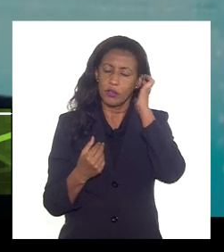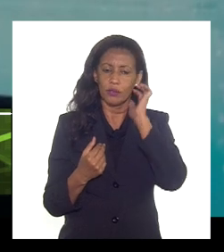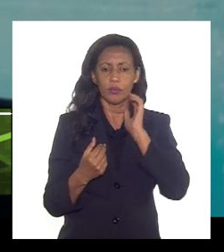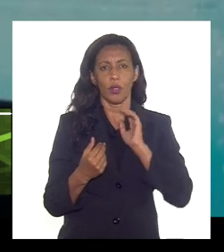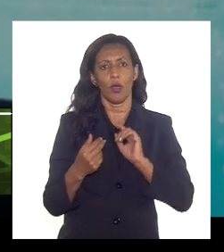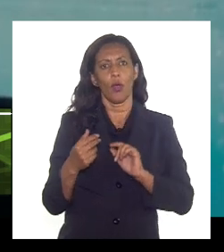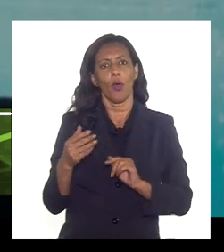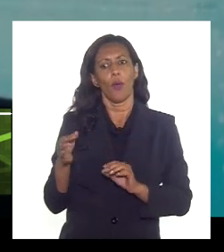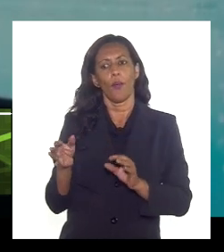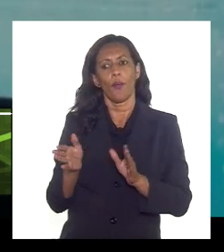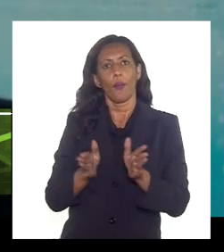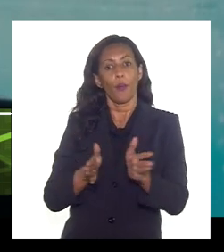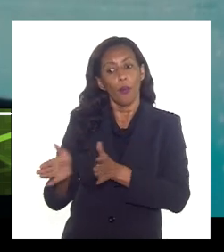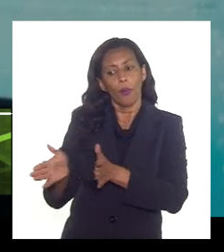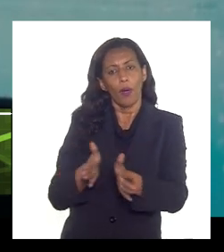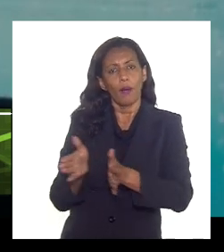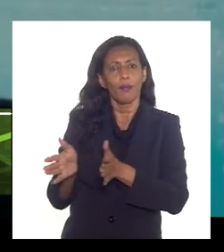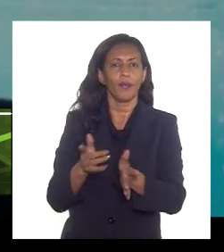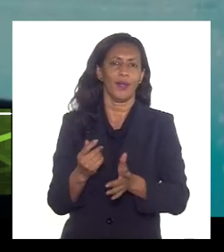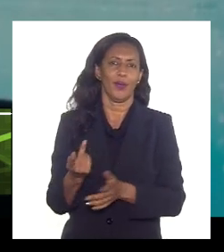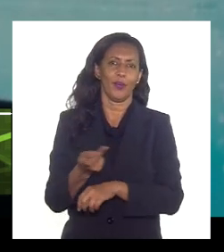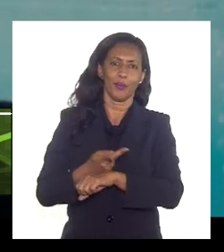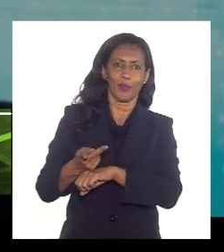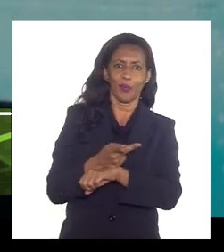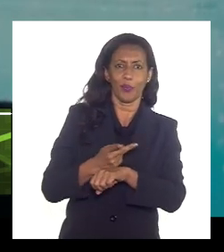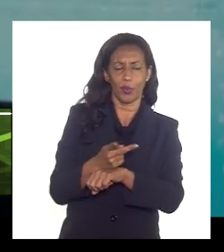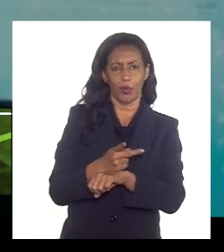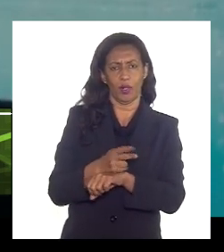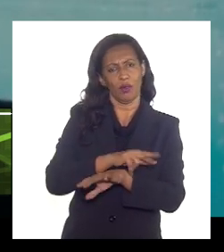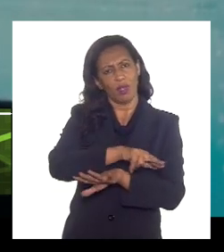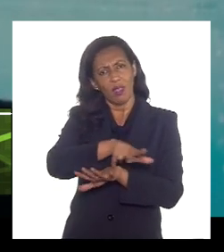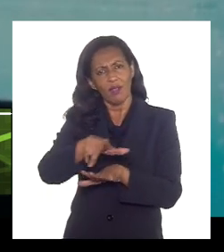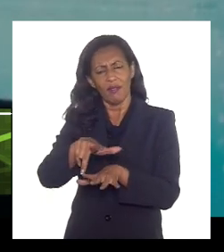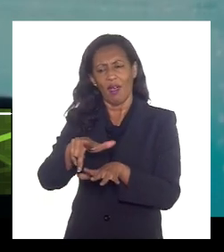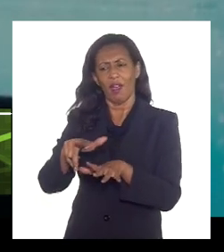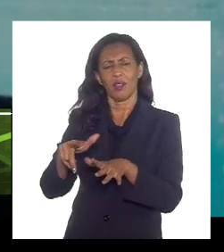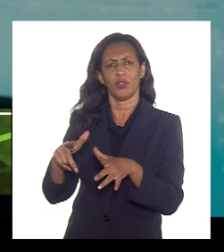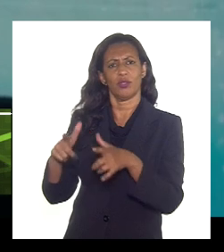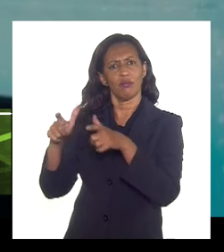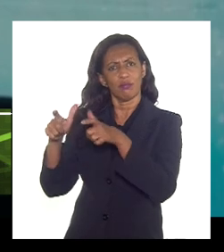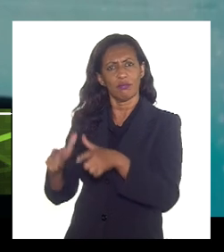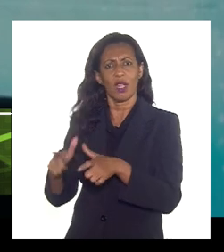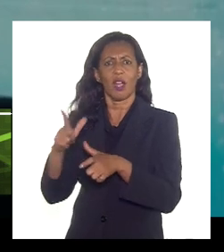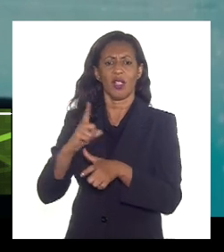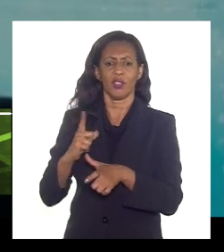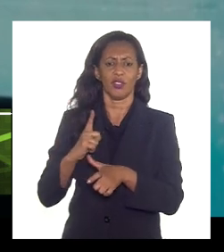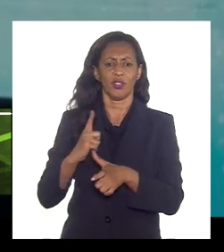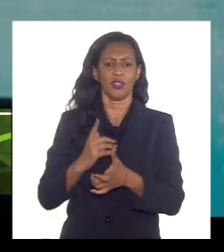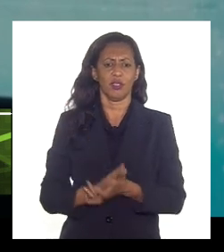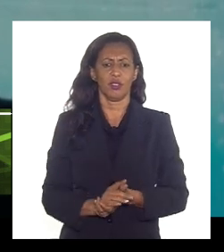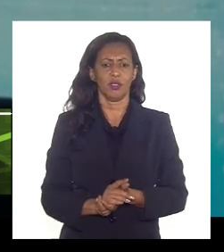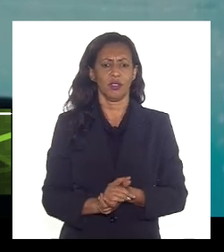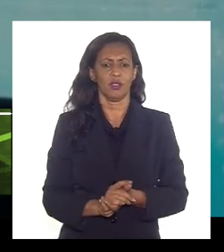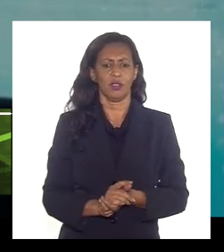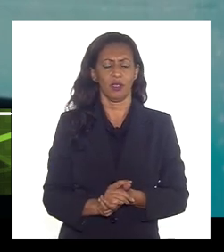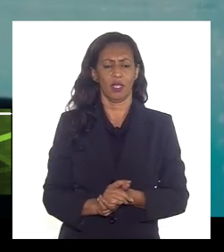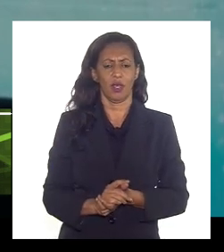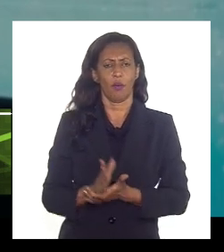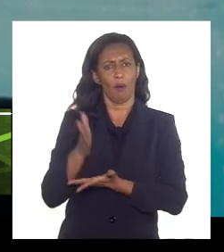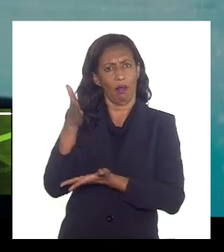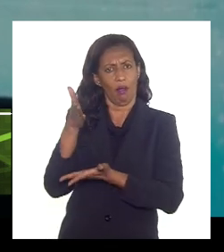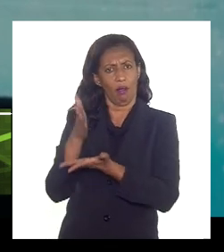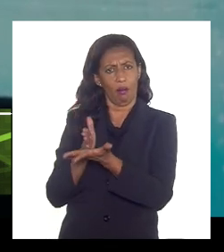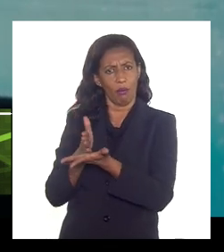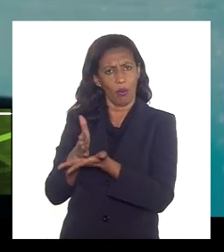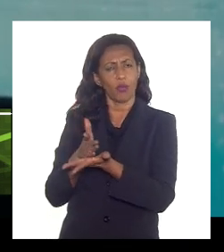alternativas e em vários casos a gente obtém em algumas áreas dependendo da